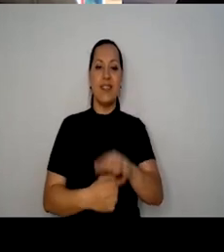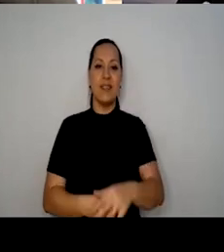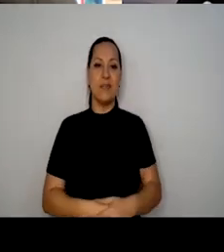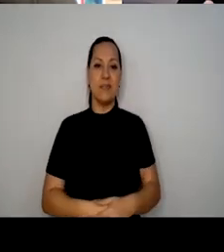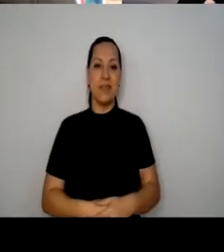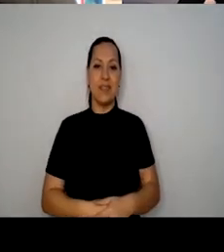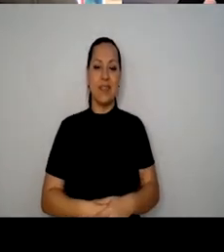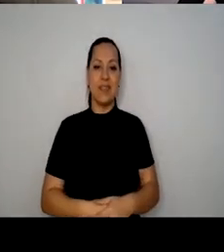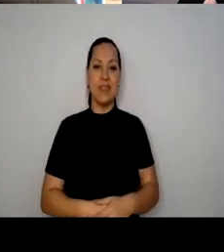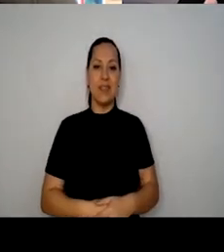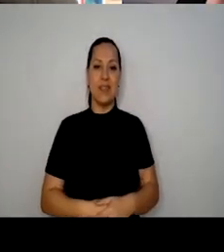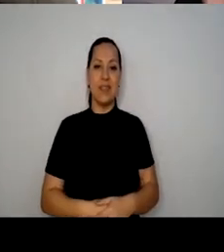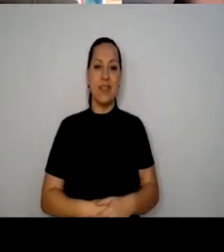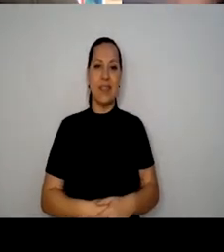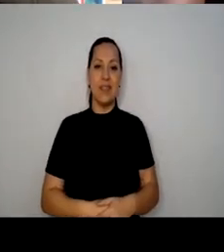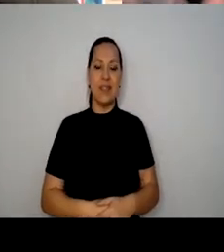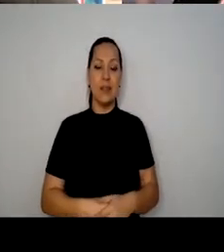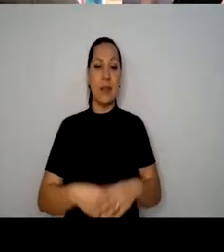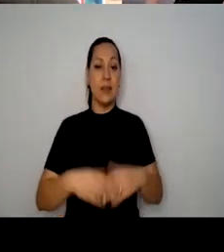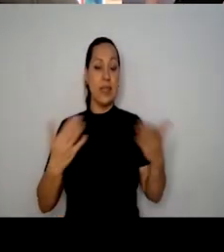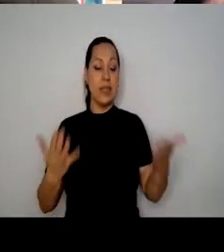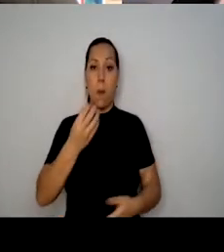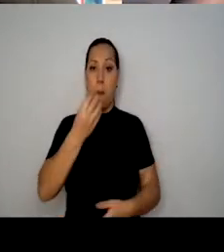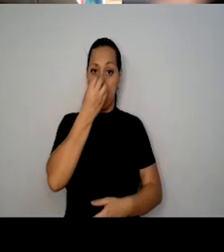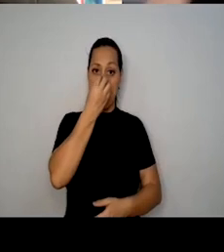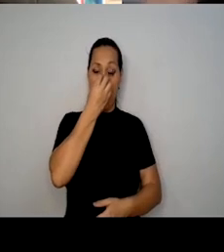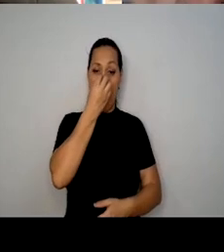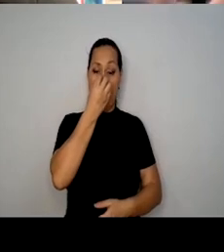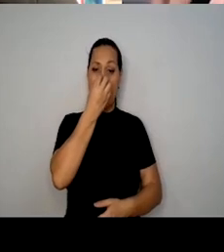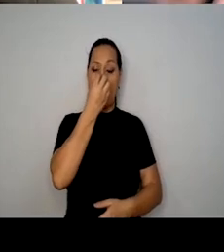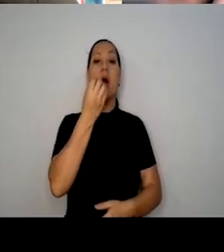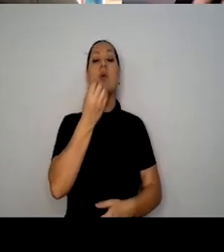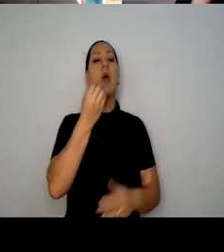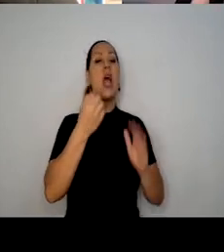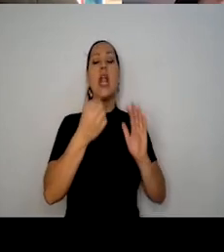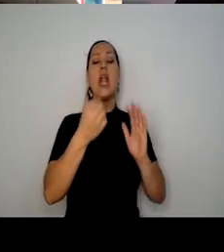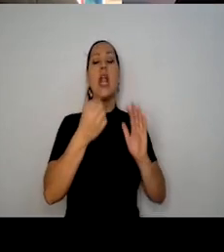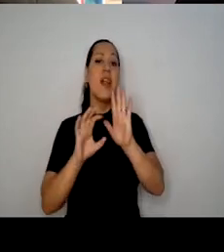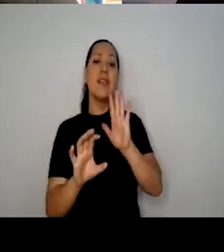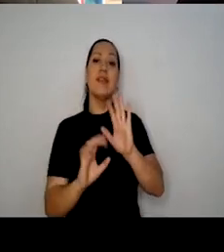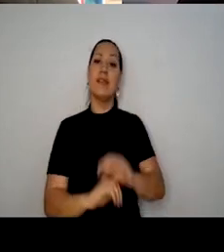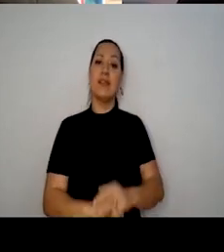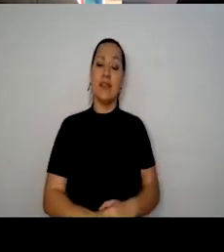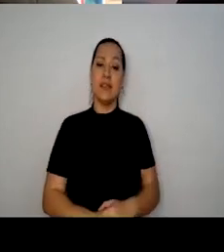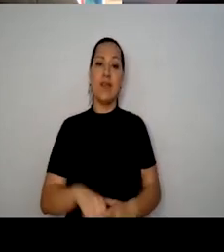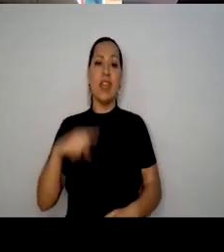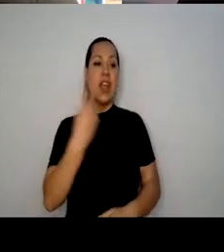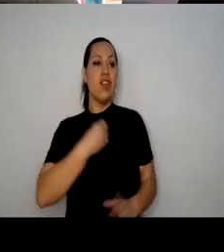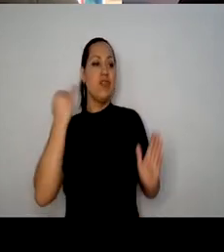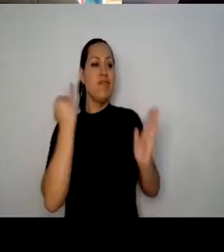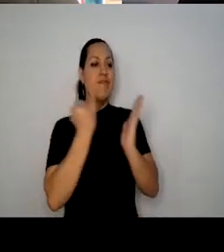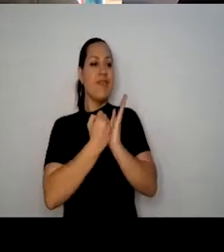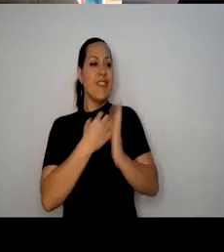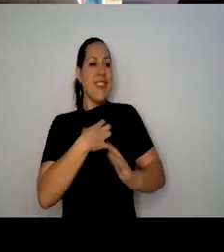Né? Ele faz aquela coisa. E aí, a gente se identifica. A hora que a gente se